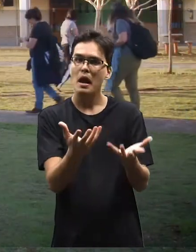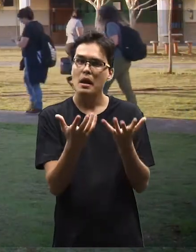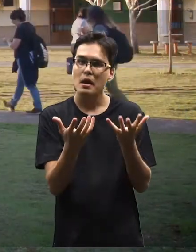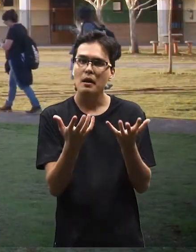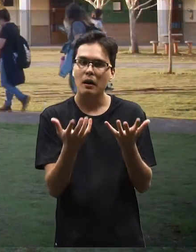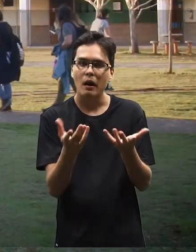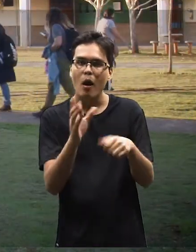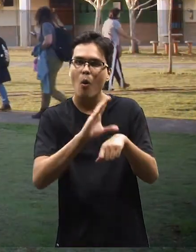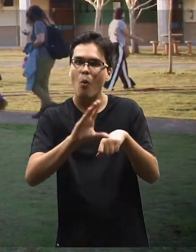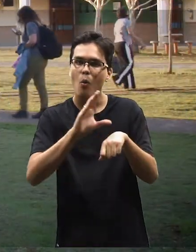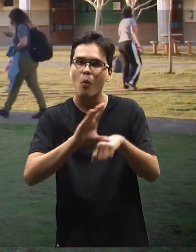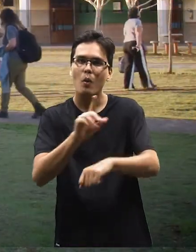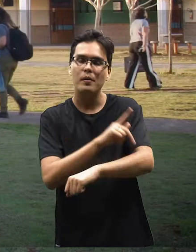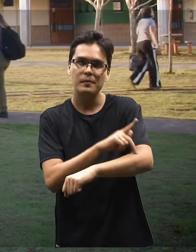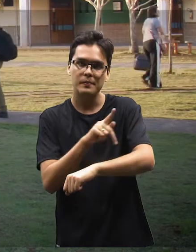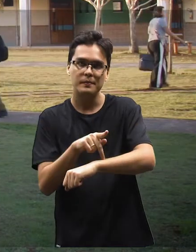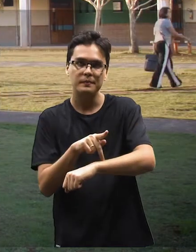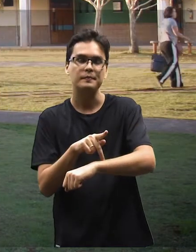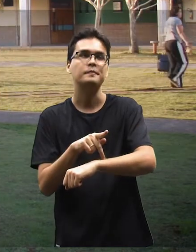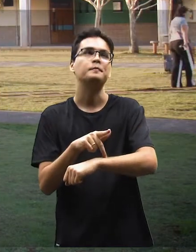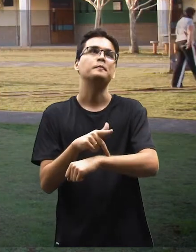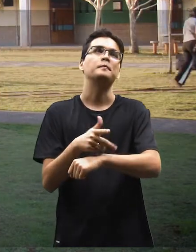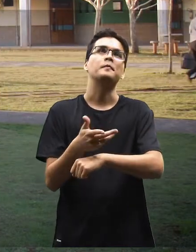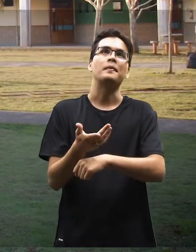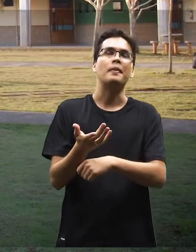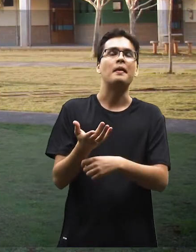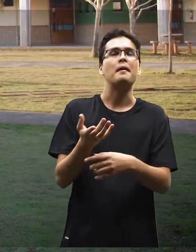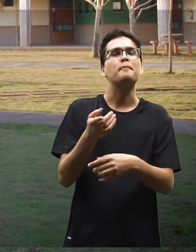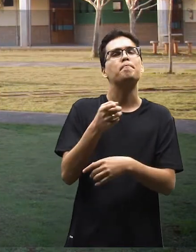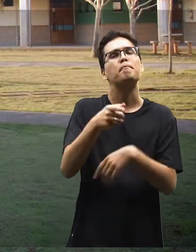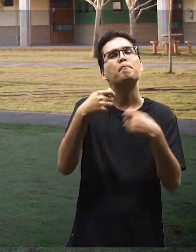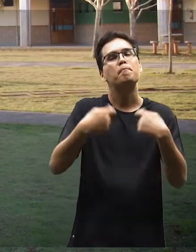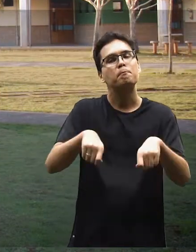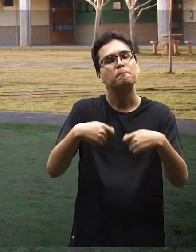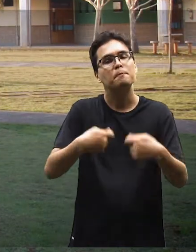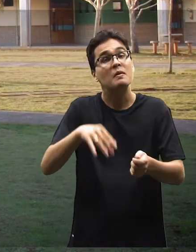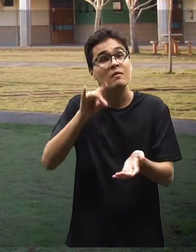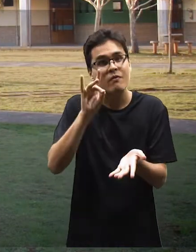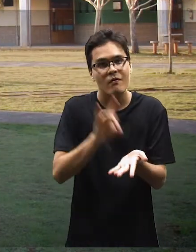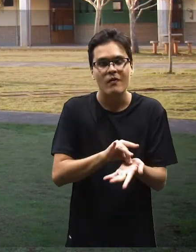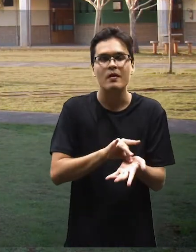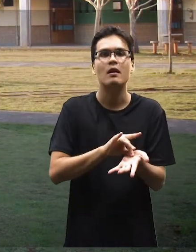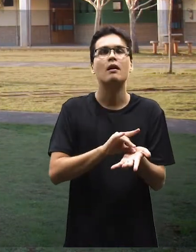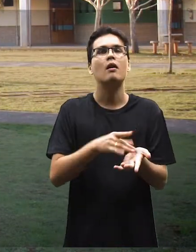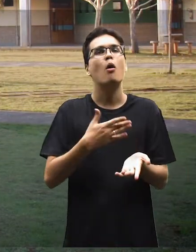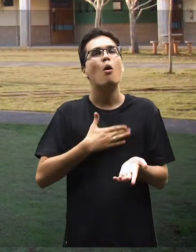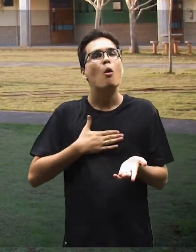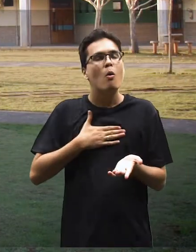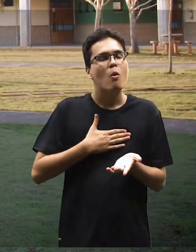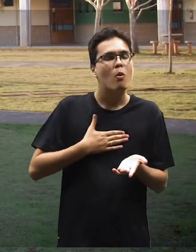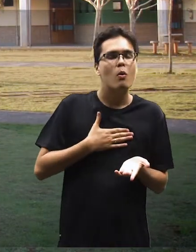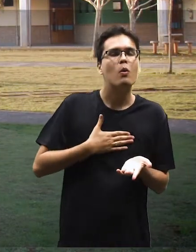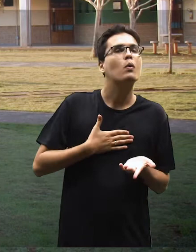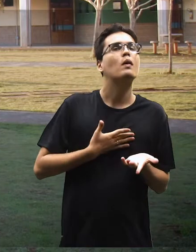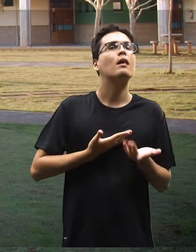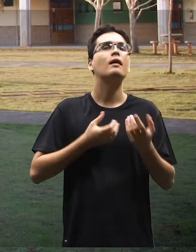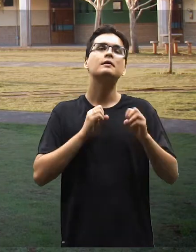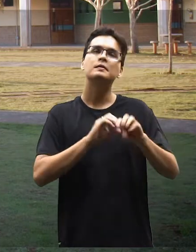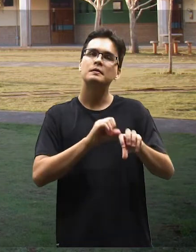queira fazer esse curso de pedagogia, que ele realmente goste